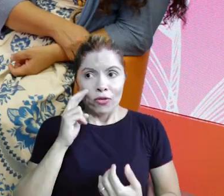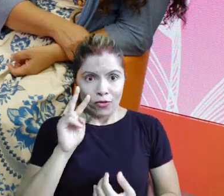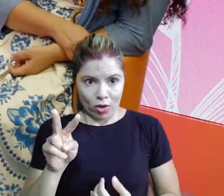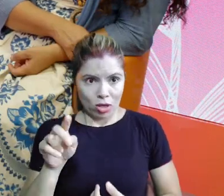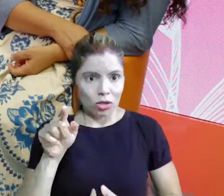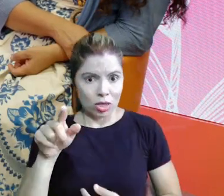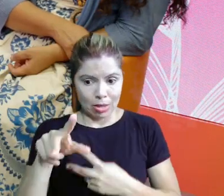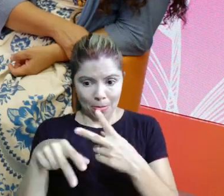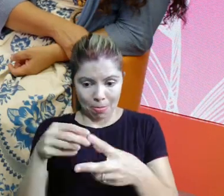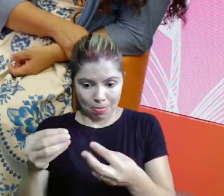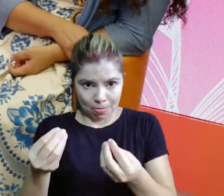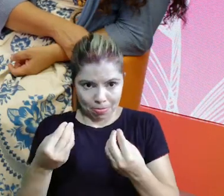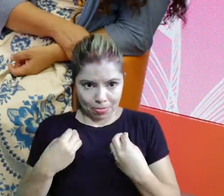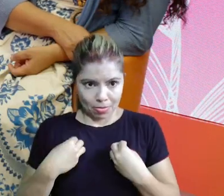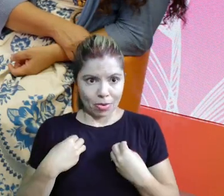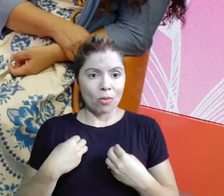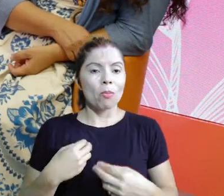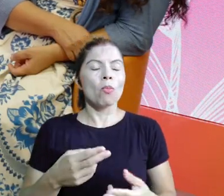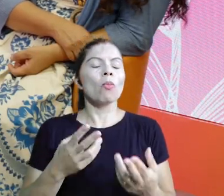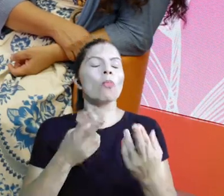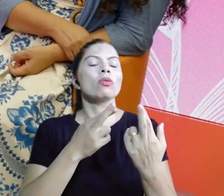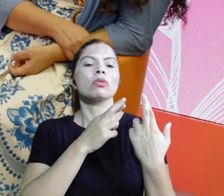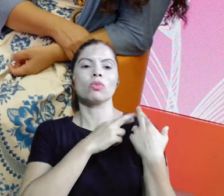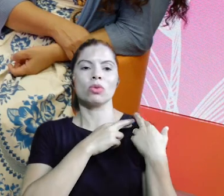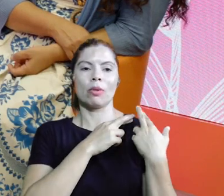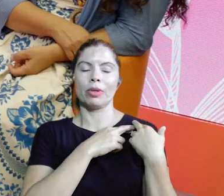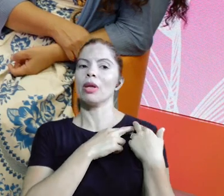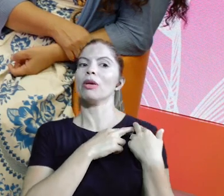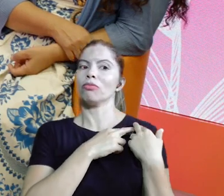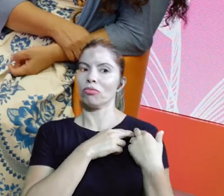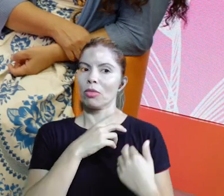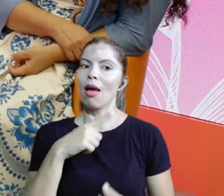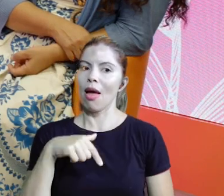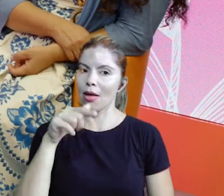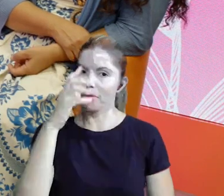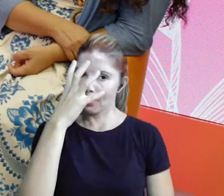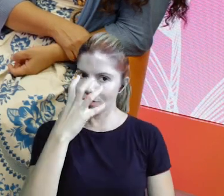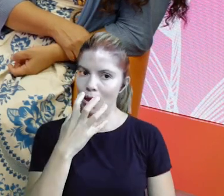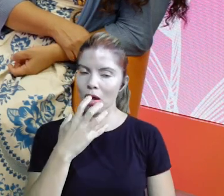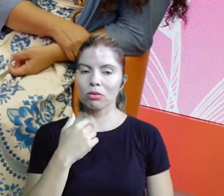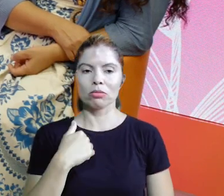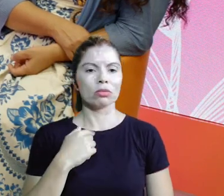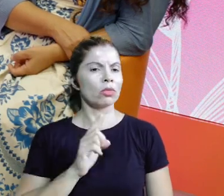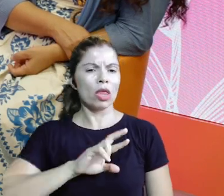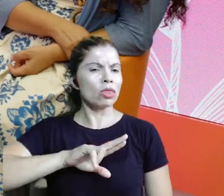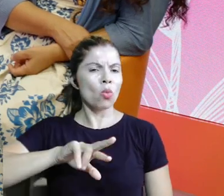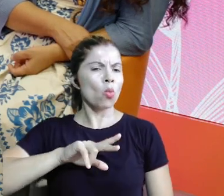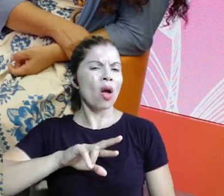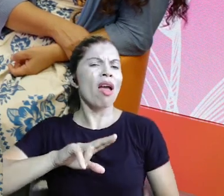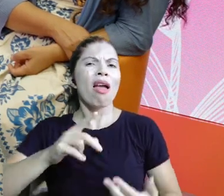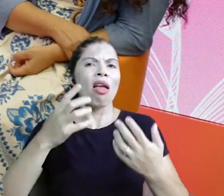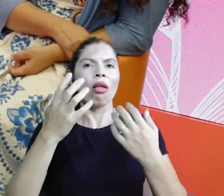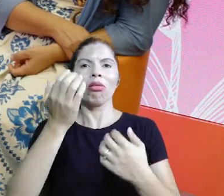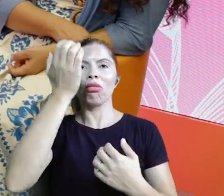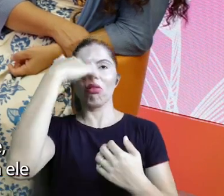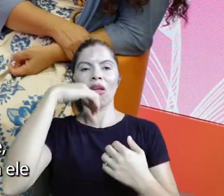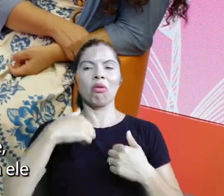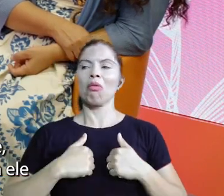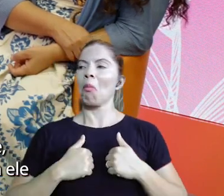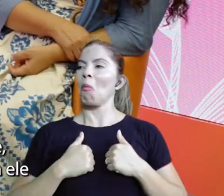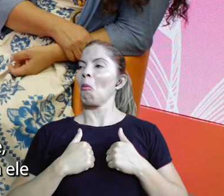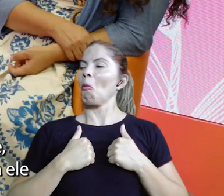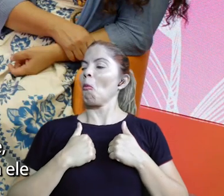muito o prêmio com responsabilidade, né? Eu não olho ele como algo de ego, né? De falar, ai, olha aqui,